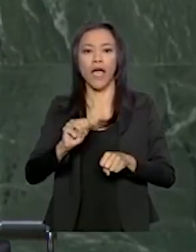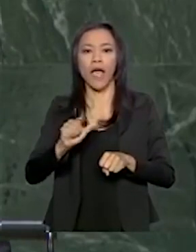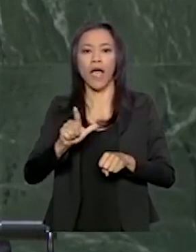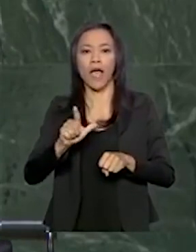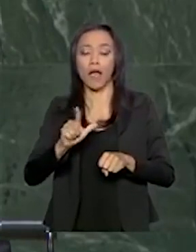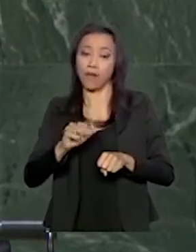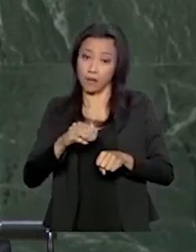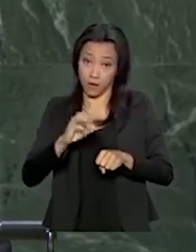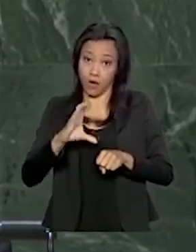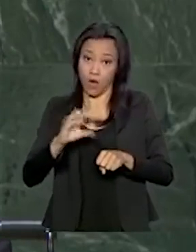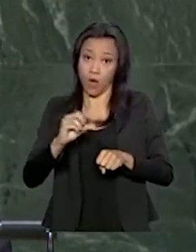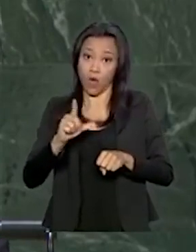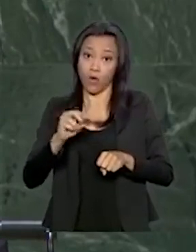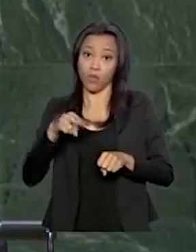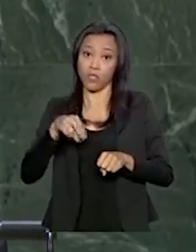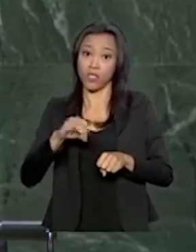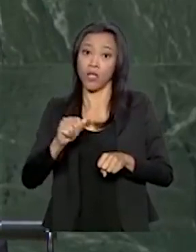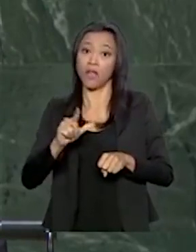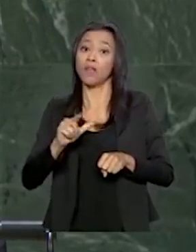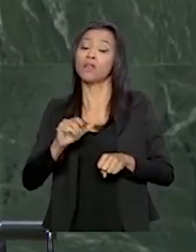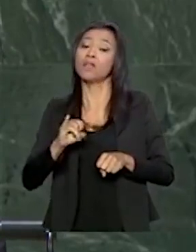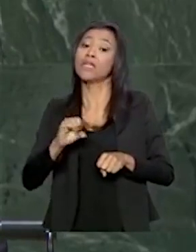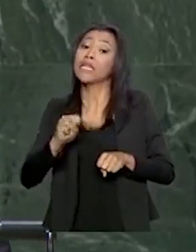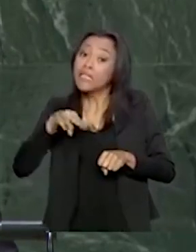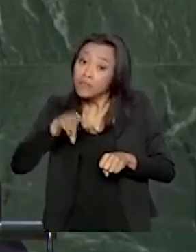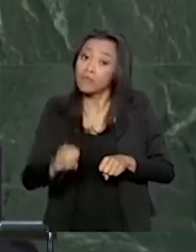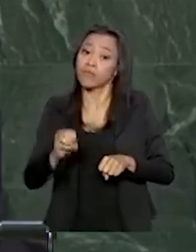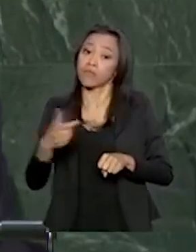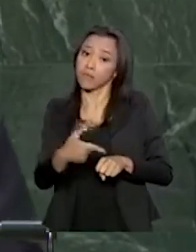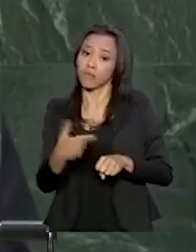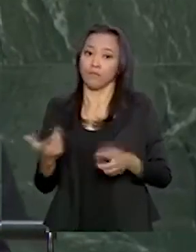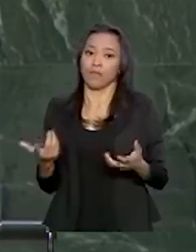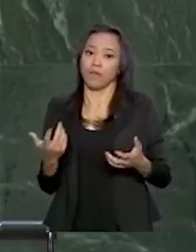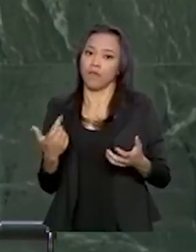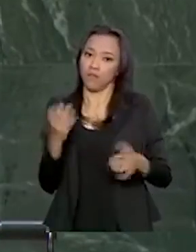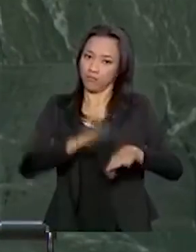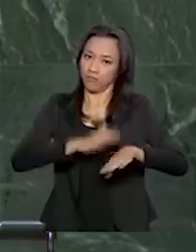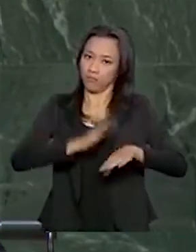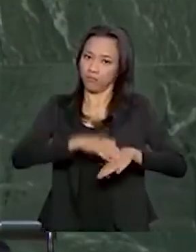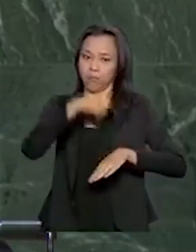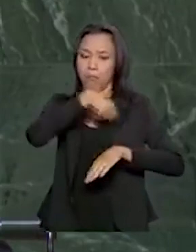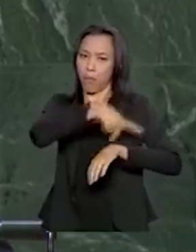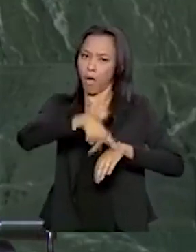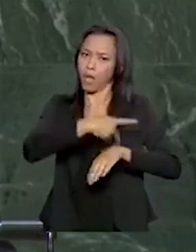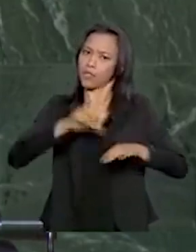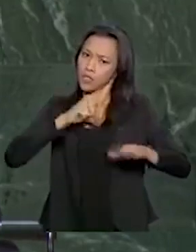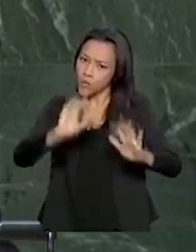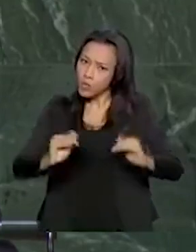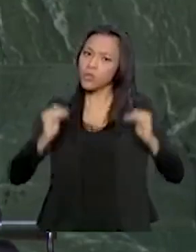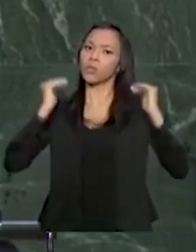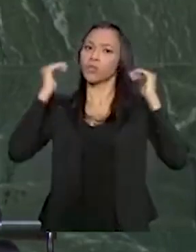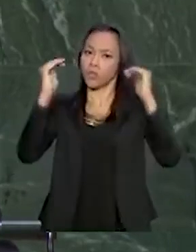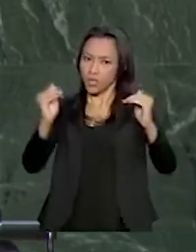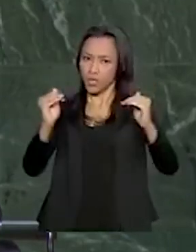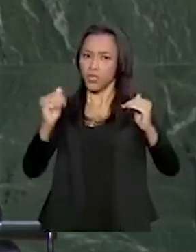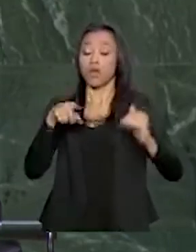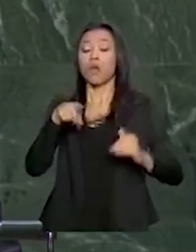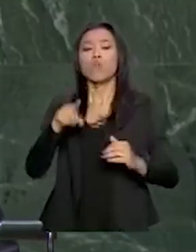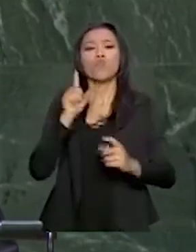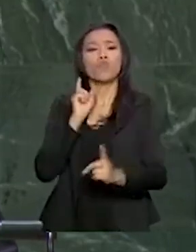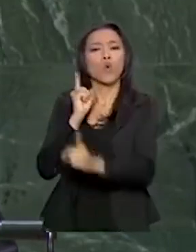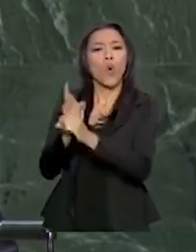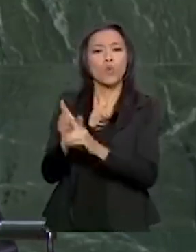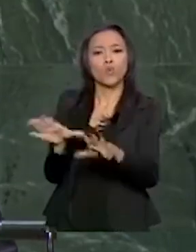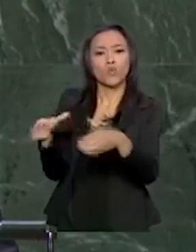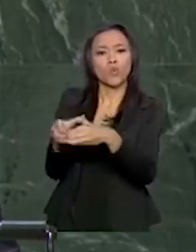nos é mais sagrado, a nossa soberania. Um deles, por ocasião do encontro do G7,